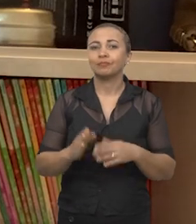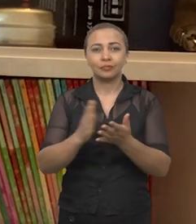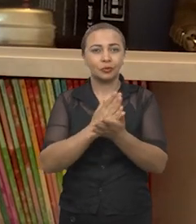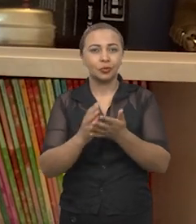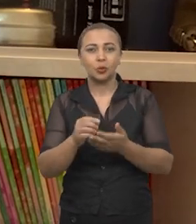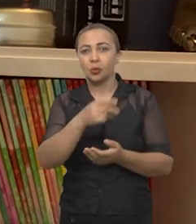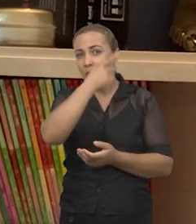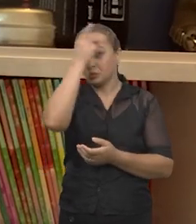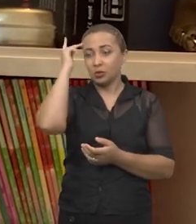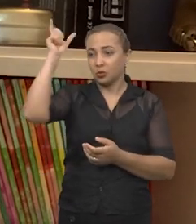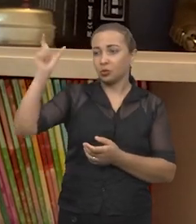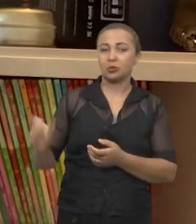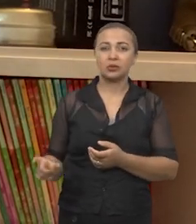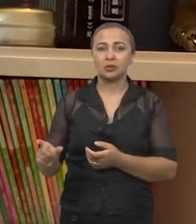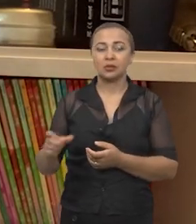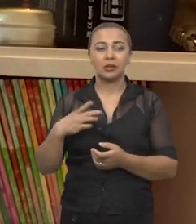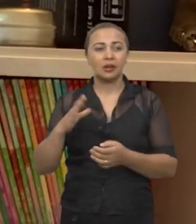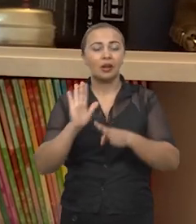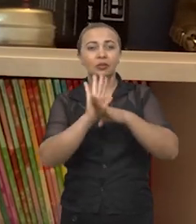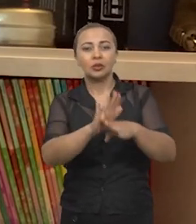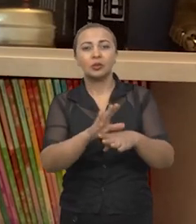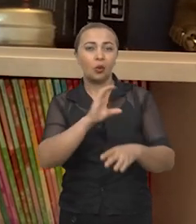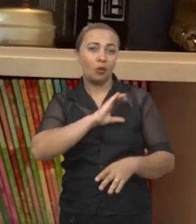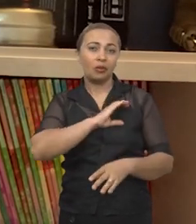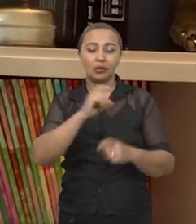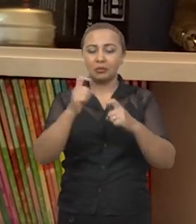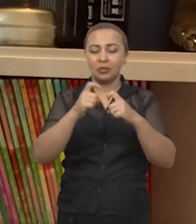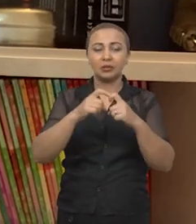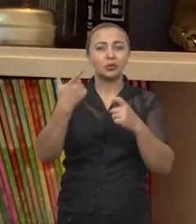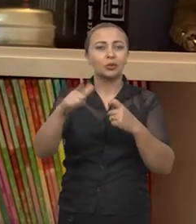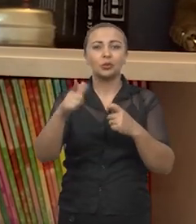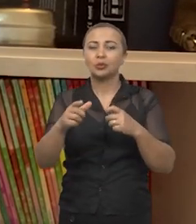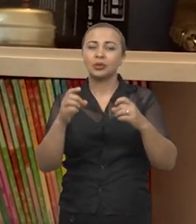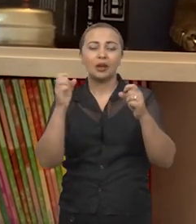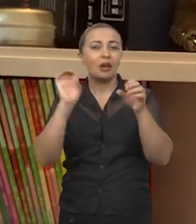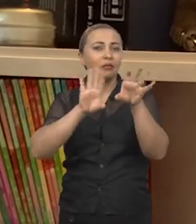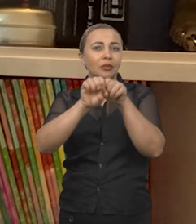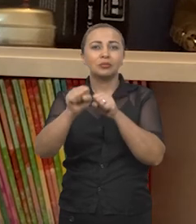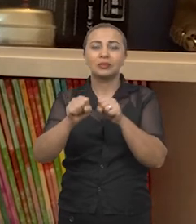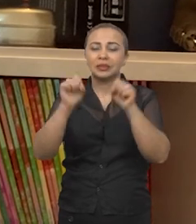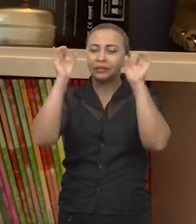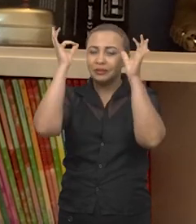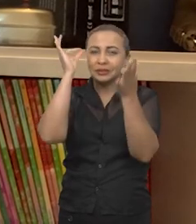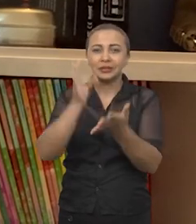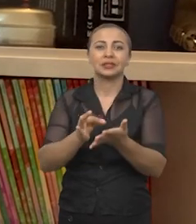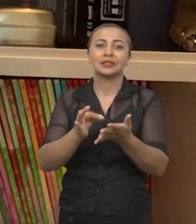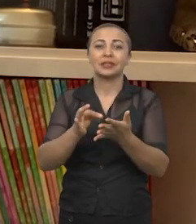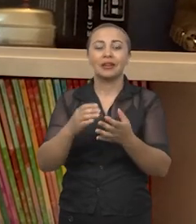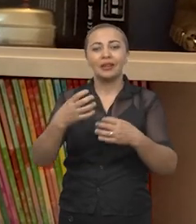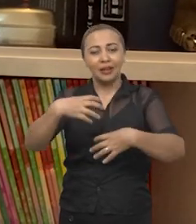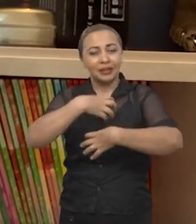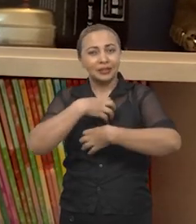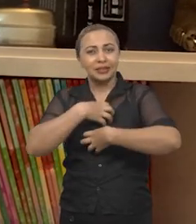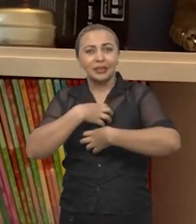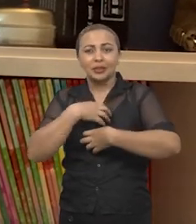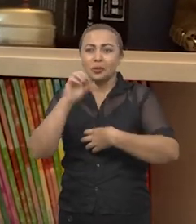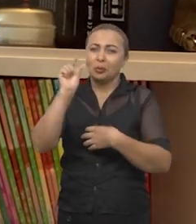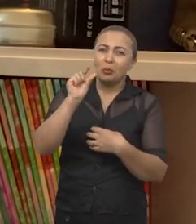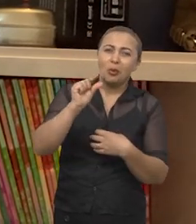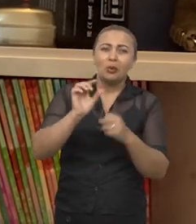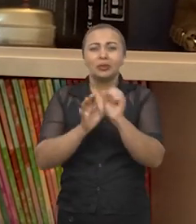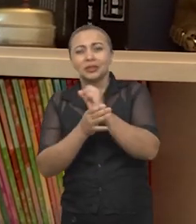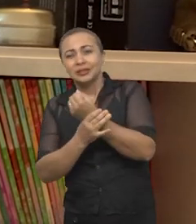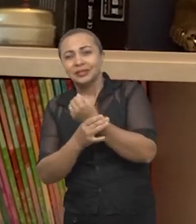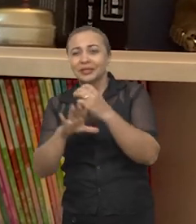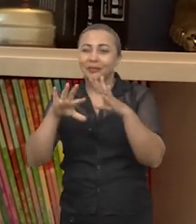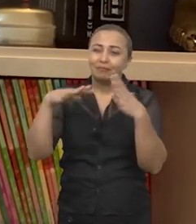pacientes com AVC agudo são atendidos por colegas médicos que não têm uma formação específica para isso e se sentem até inseguros